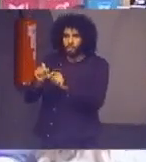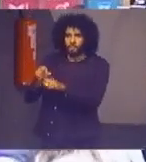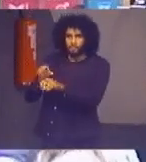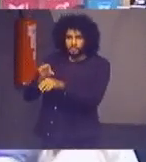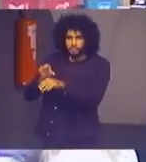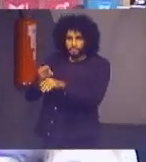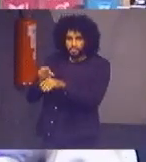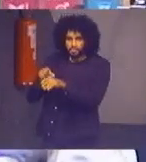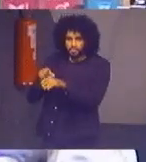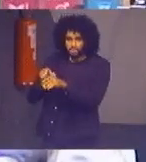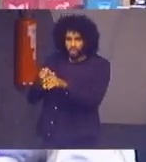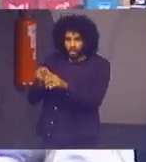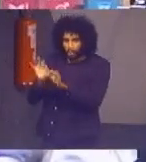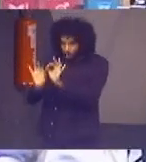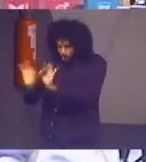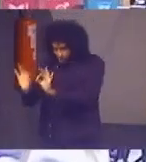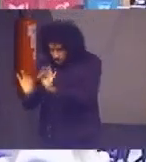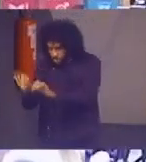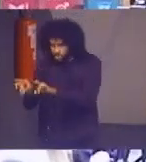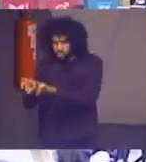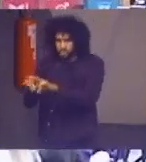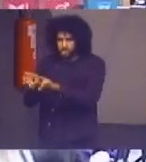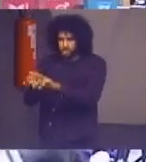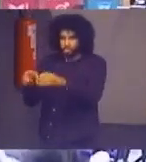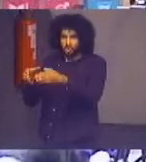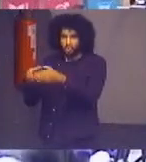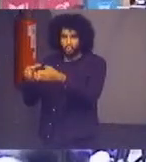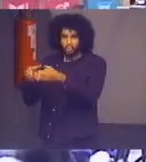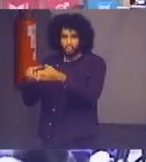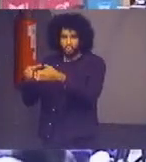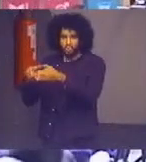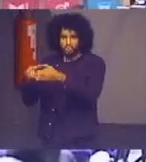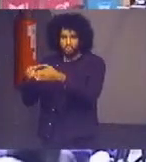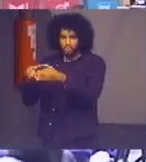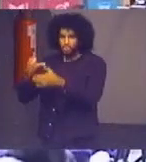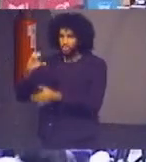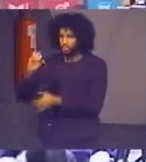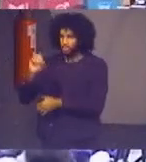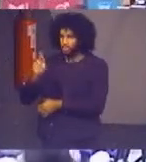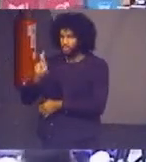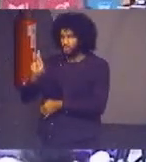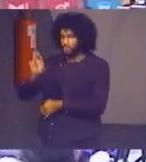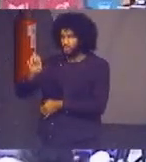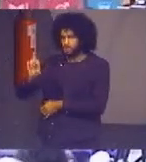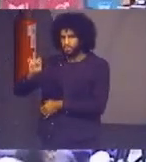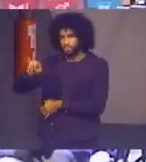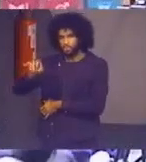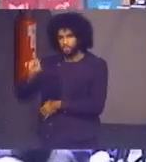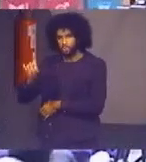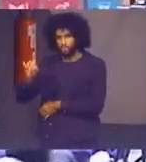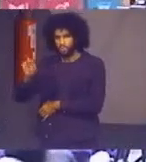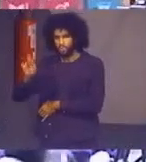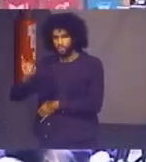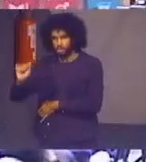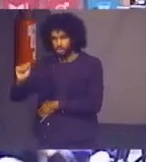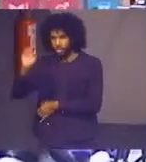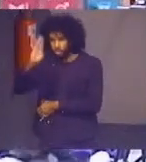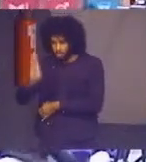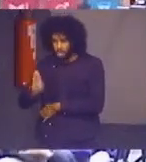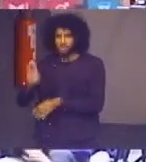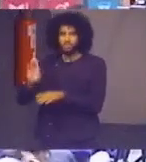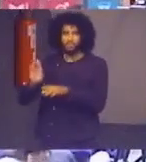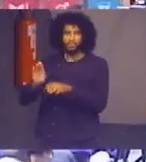a todas as corregidorias do Brasil estadual federal militar